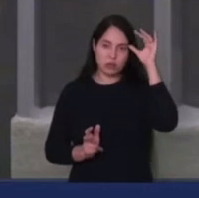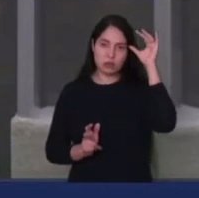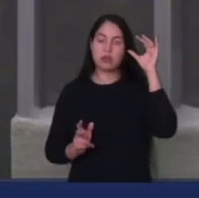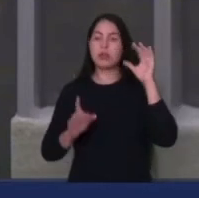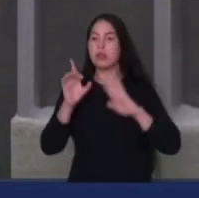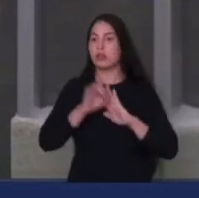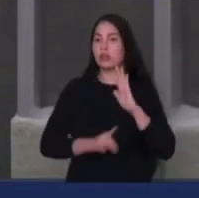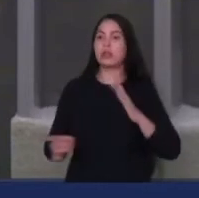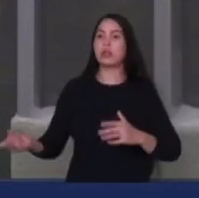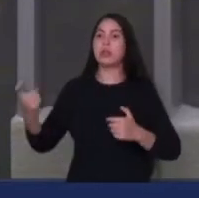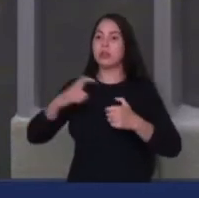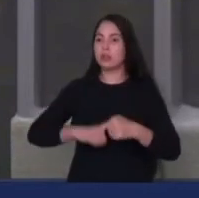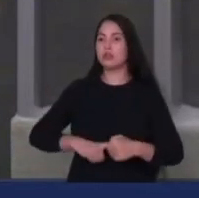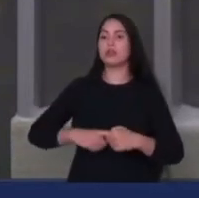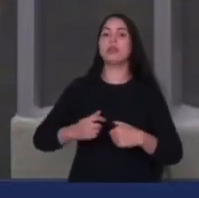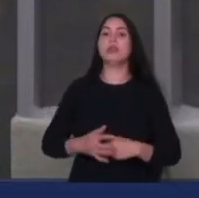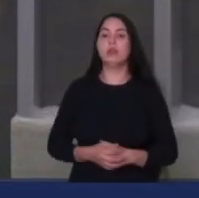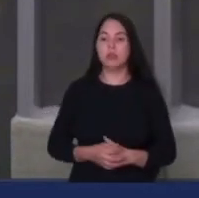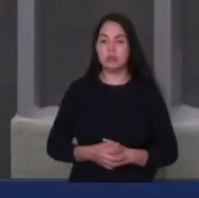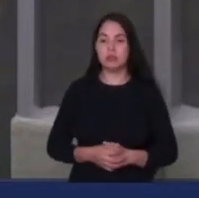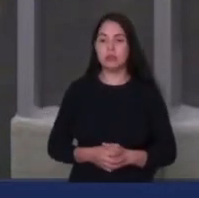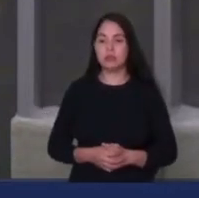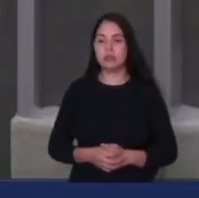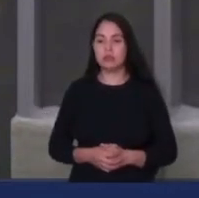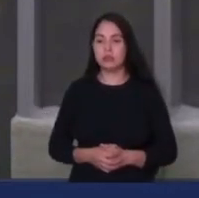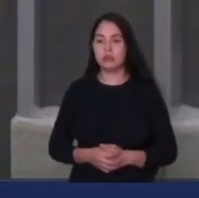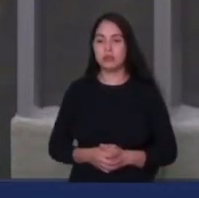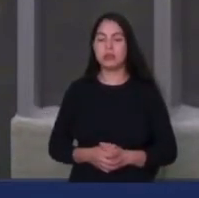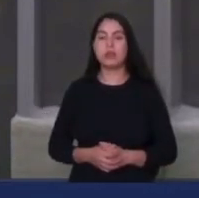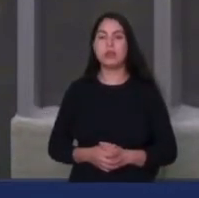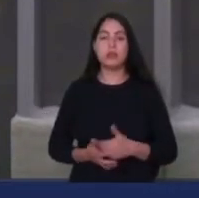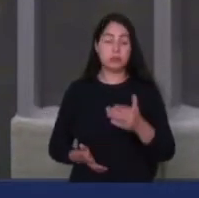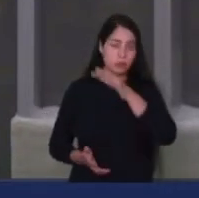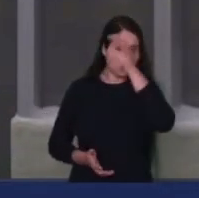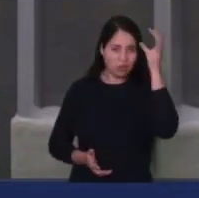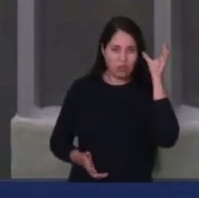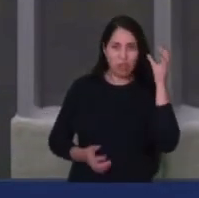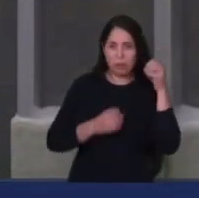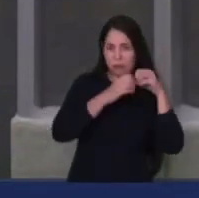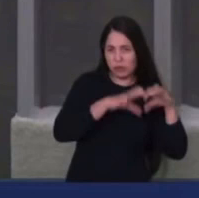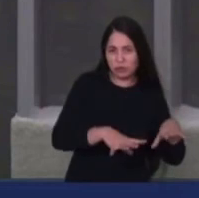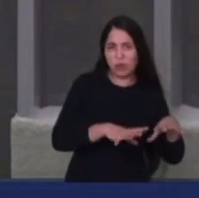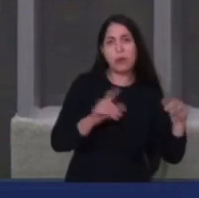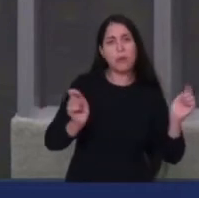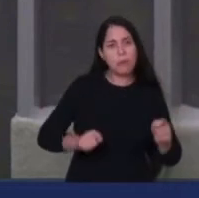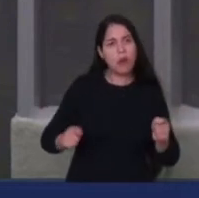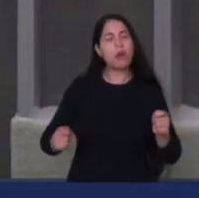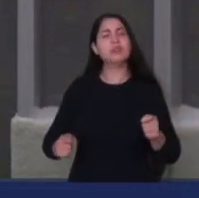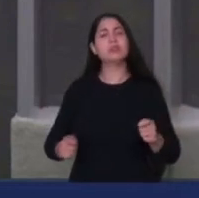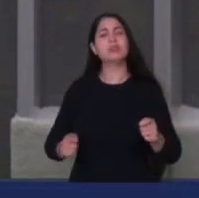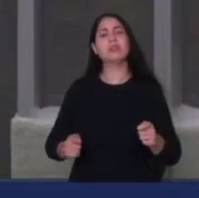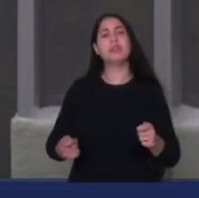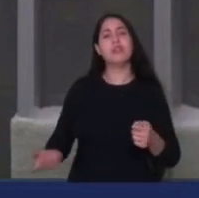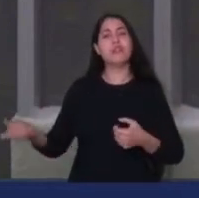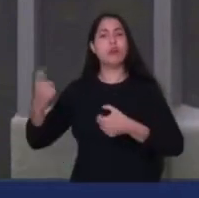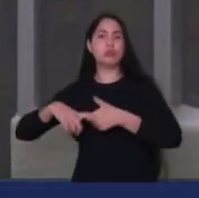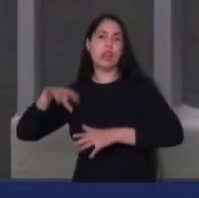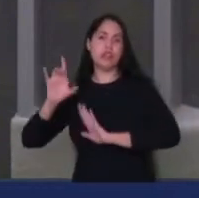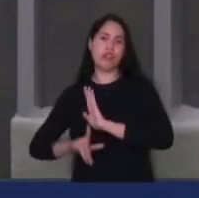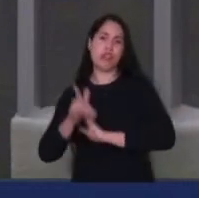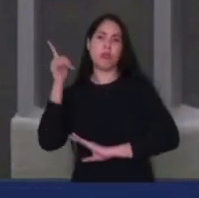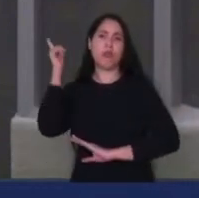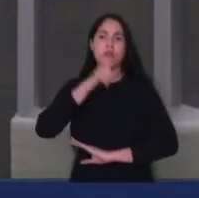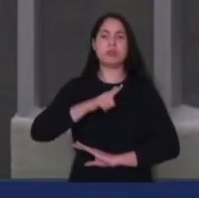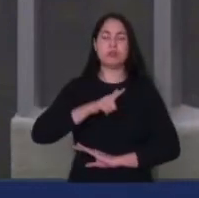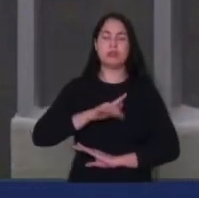que o consumidor lesado possa ser reparado e possa ter a garantia plena do seu direito. Não é